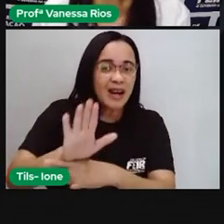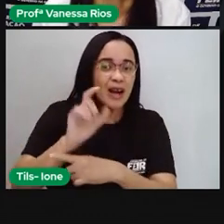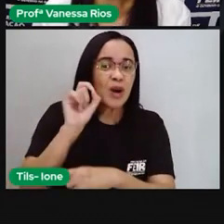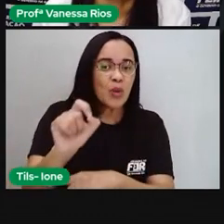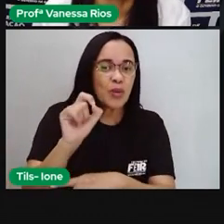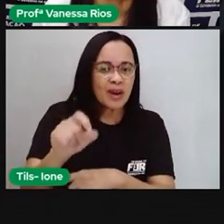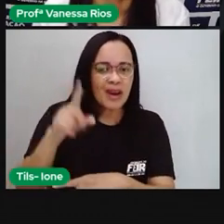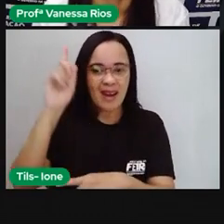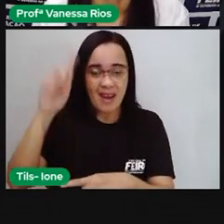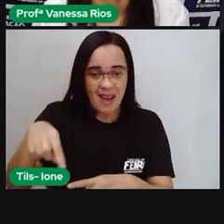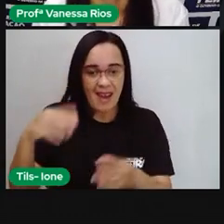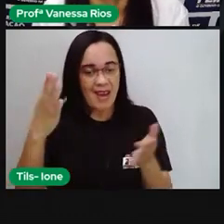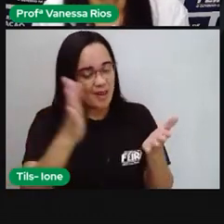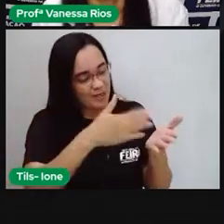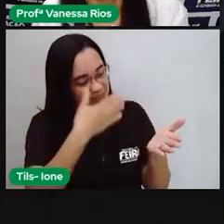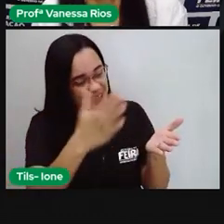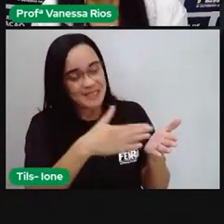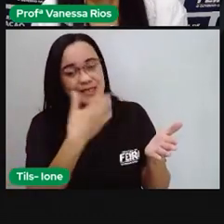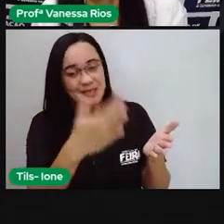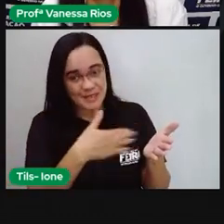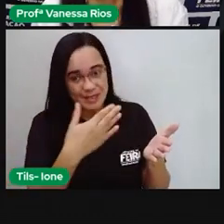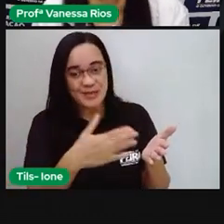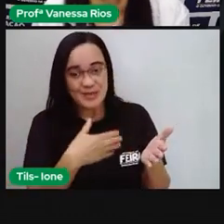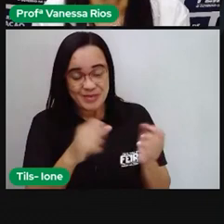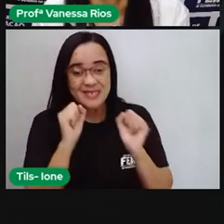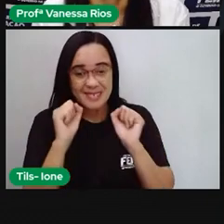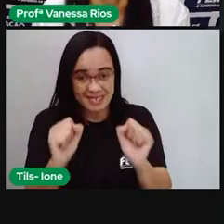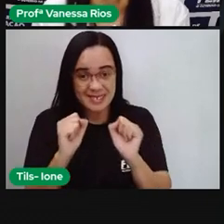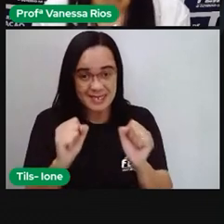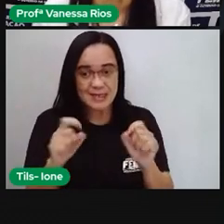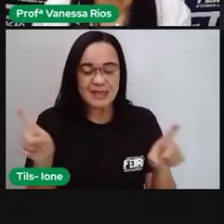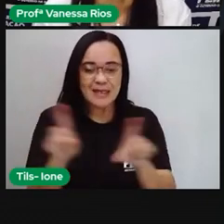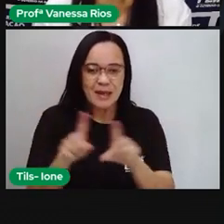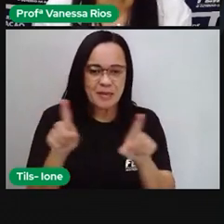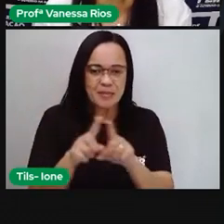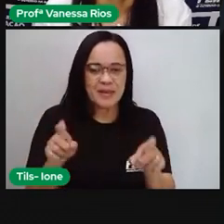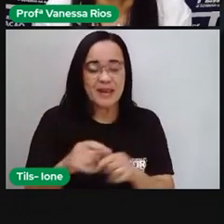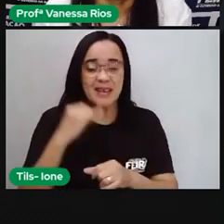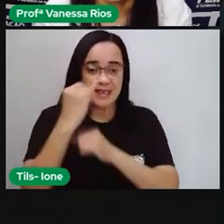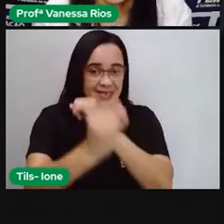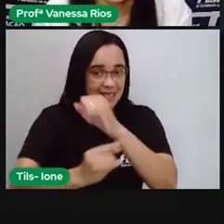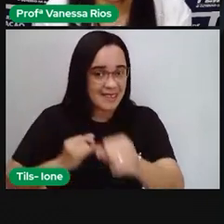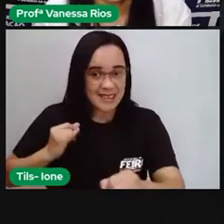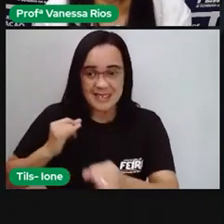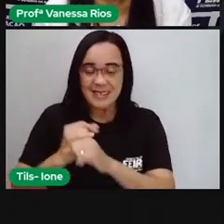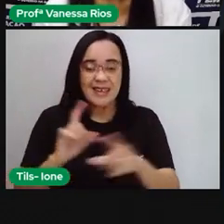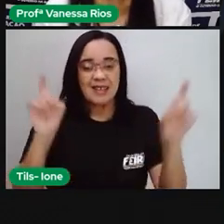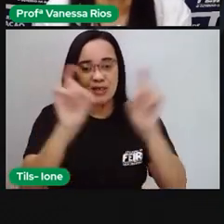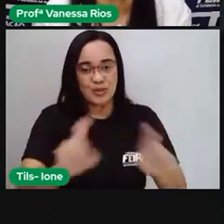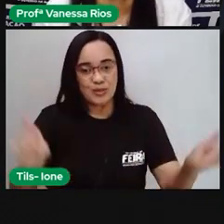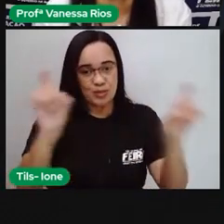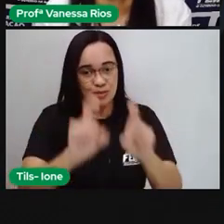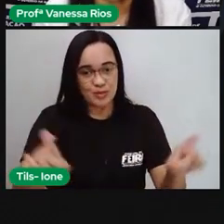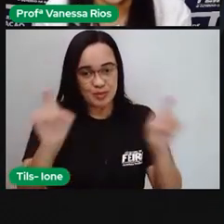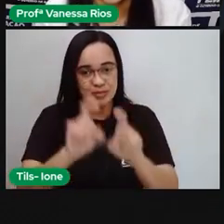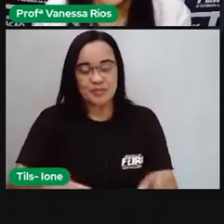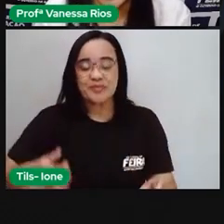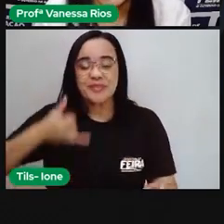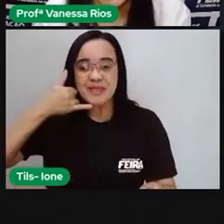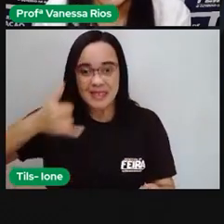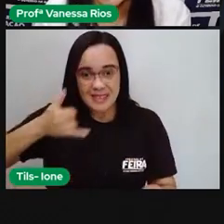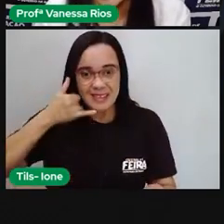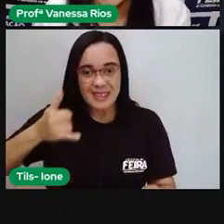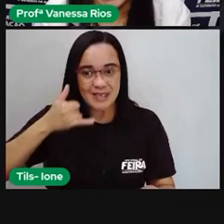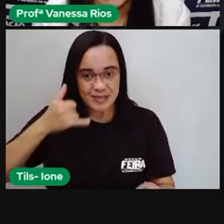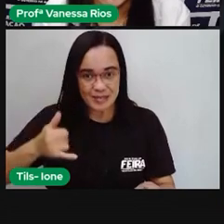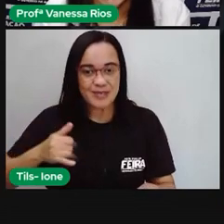uso da internet, né, o uso do computador, o uso do próprio telefone, né, que é um meio aí de acesso fácil